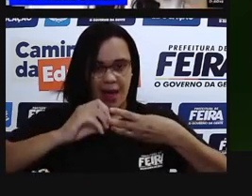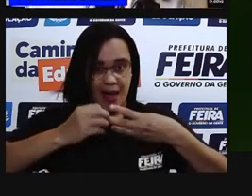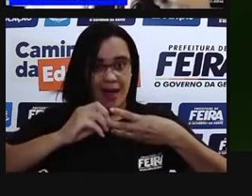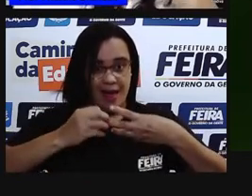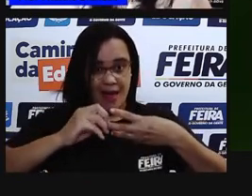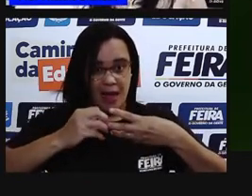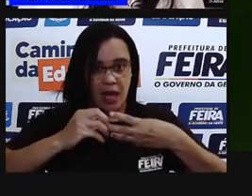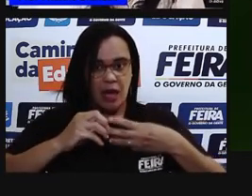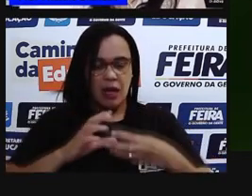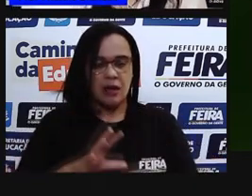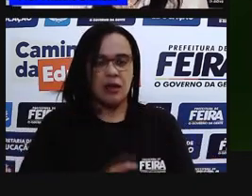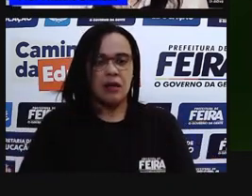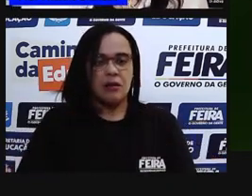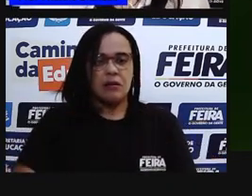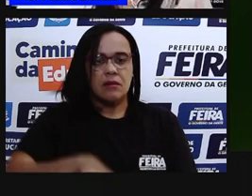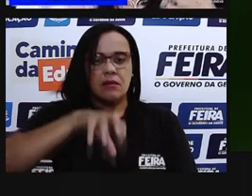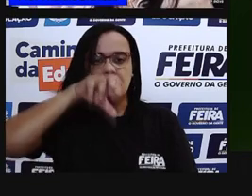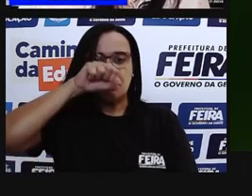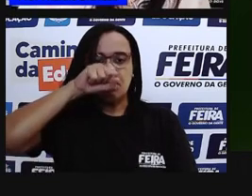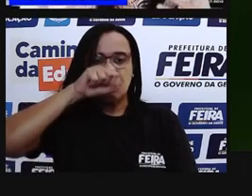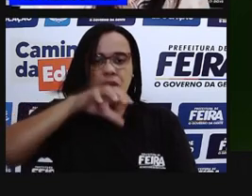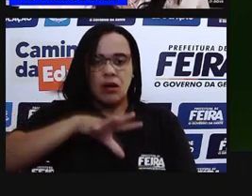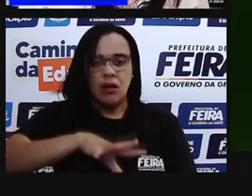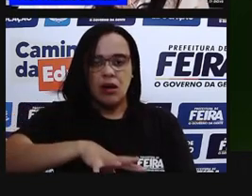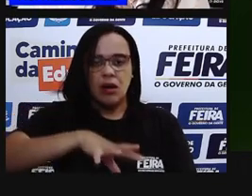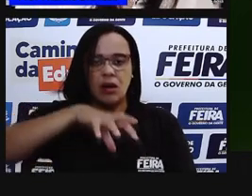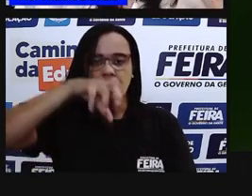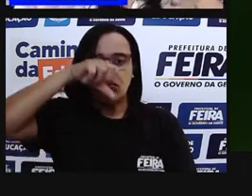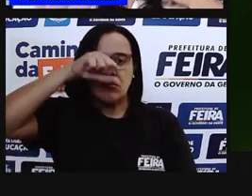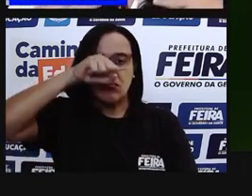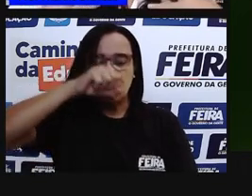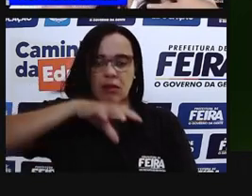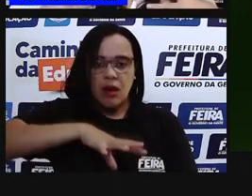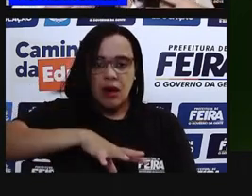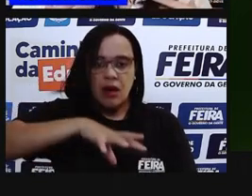Respira. A gente também, né? Os nossos pulmões estão aqui, ó.